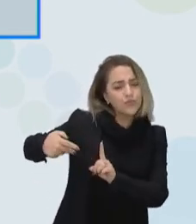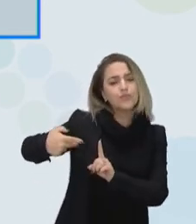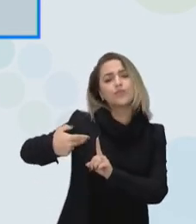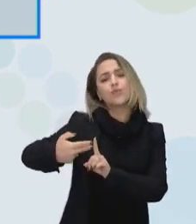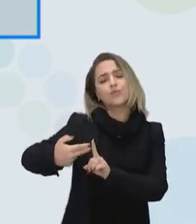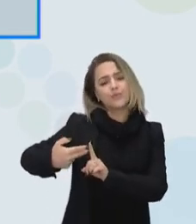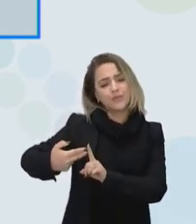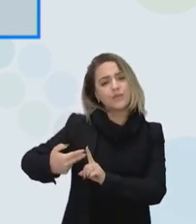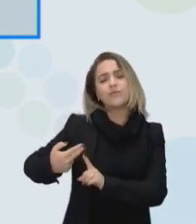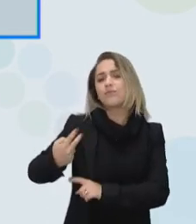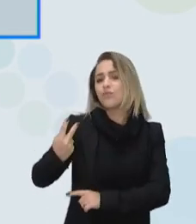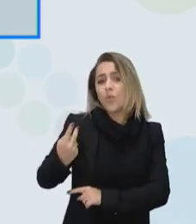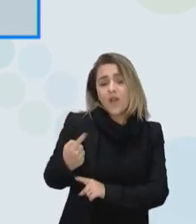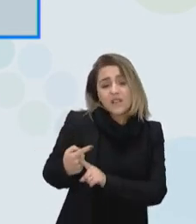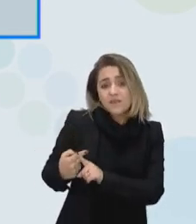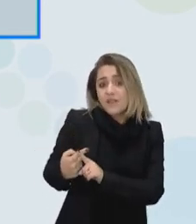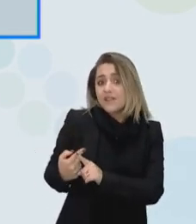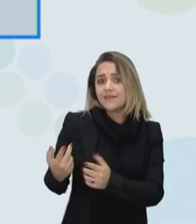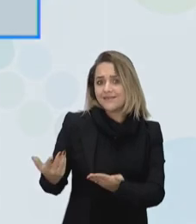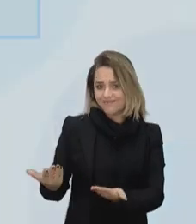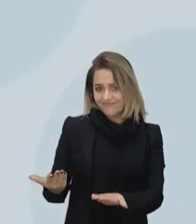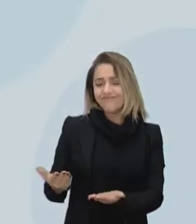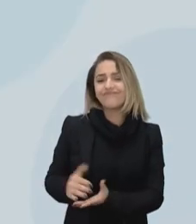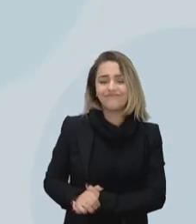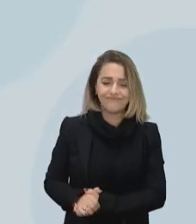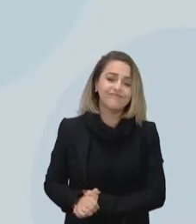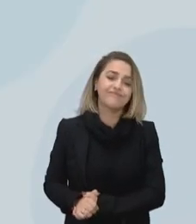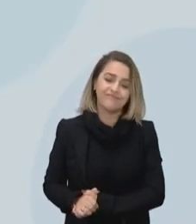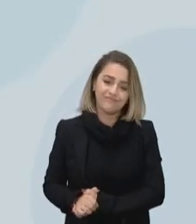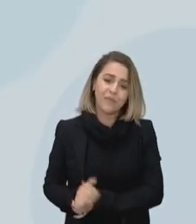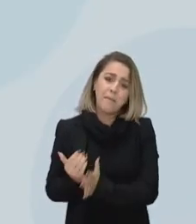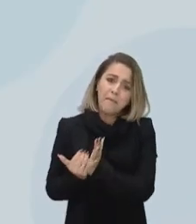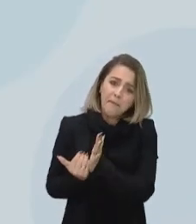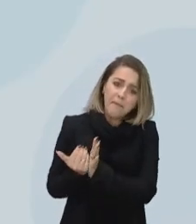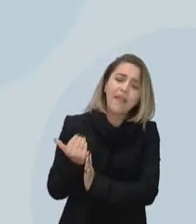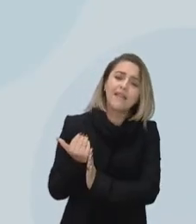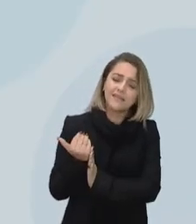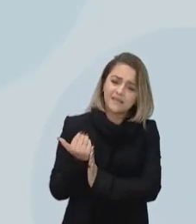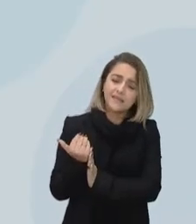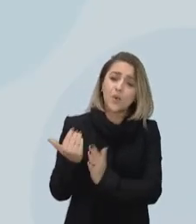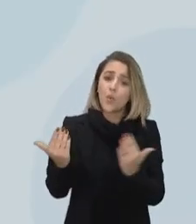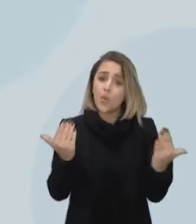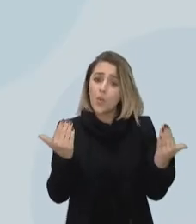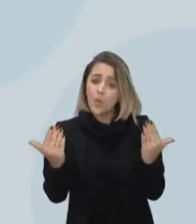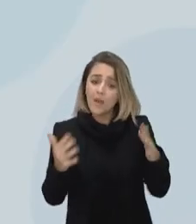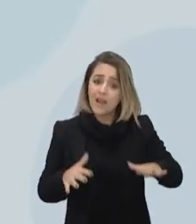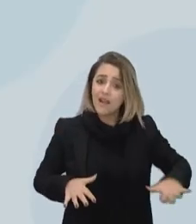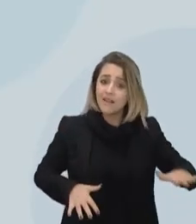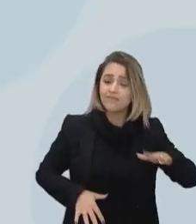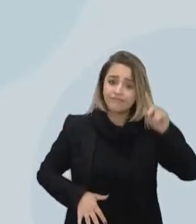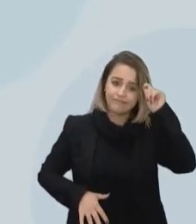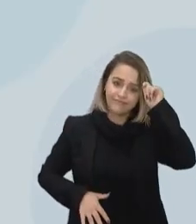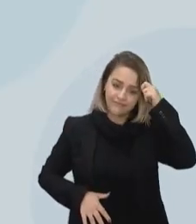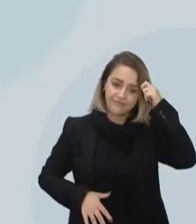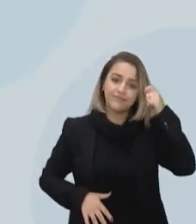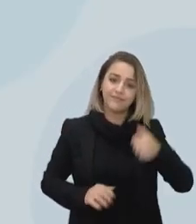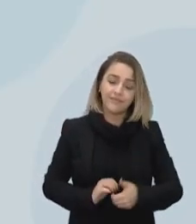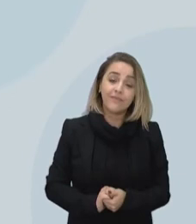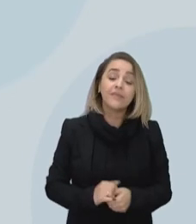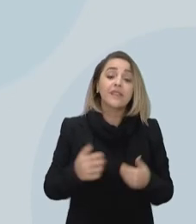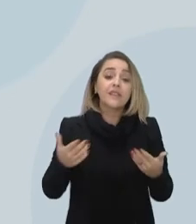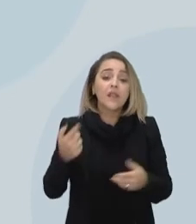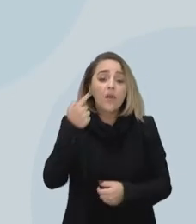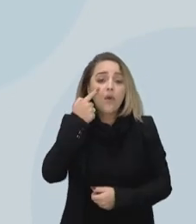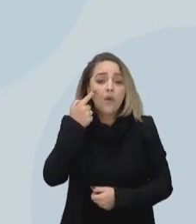mais, enfim, o dobro das pessoas de cor de pele preta ou parda, né? Então,